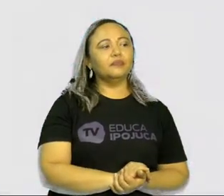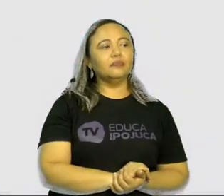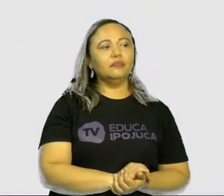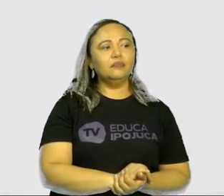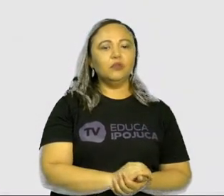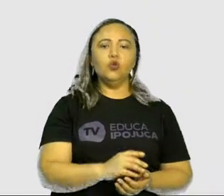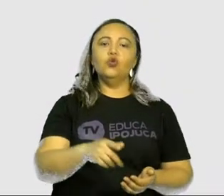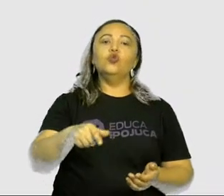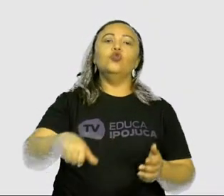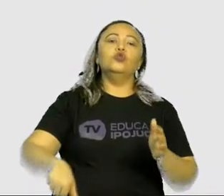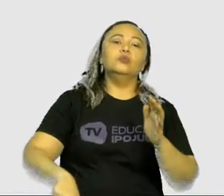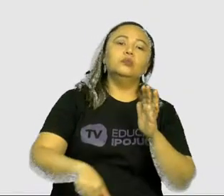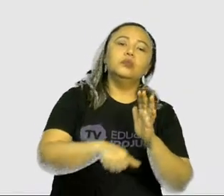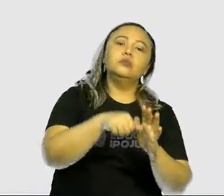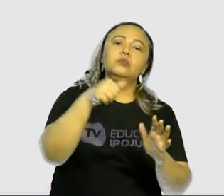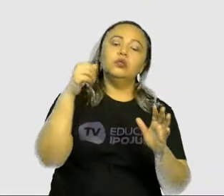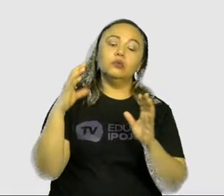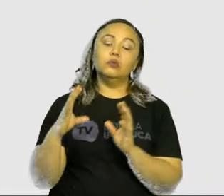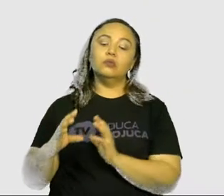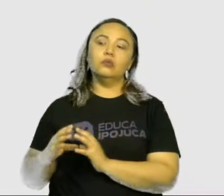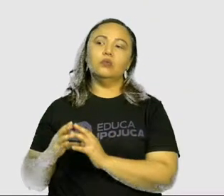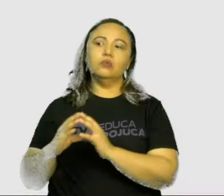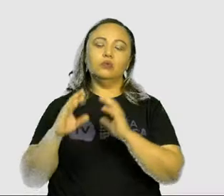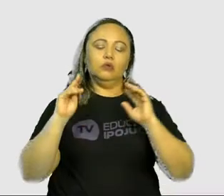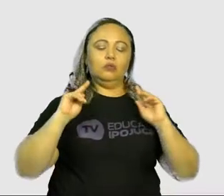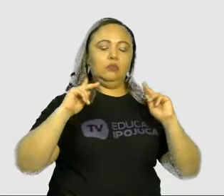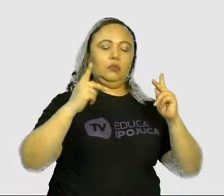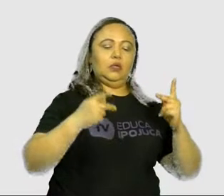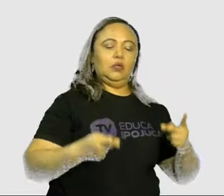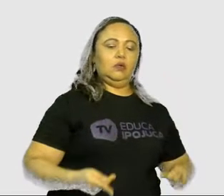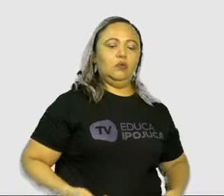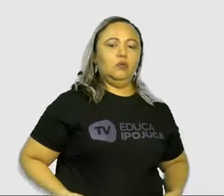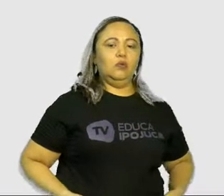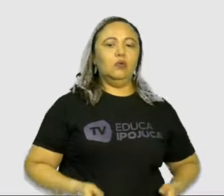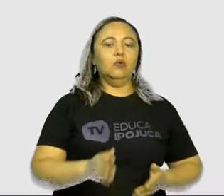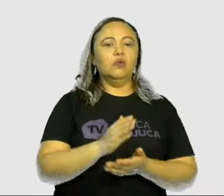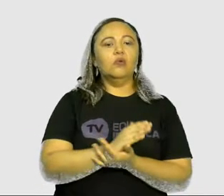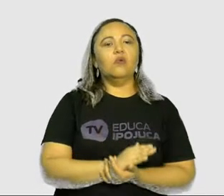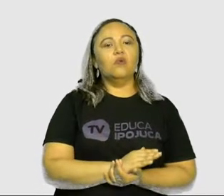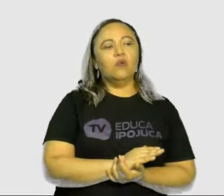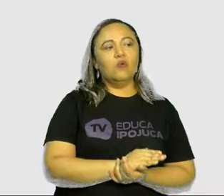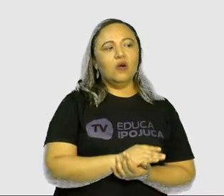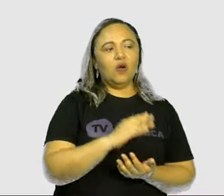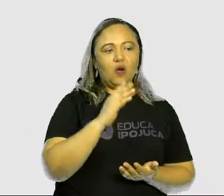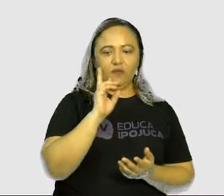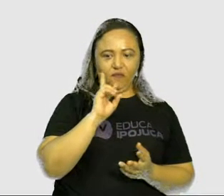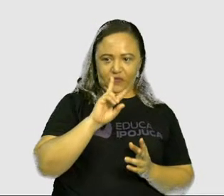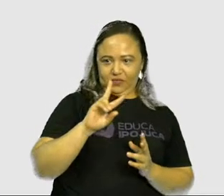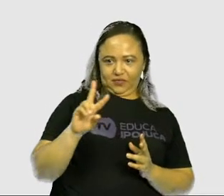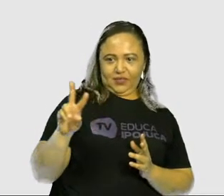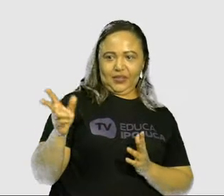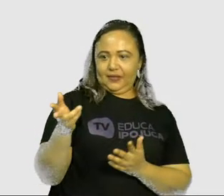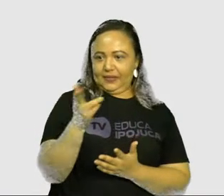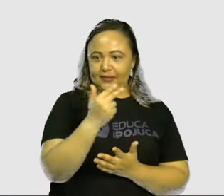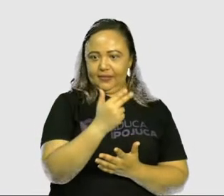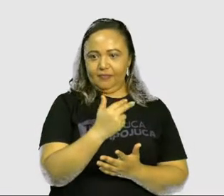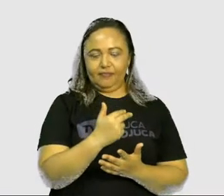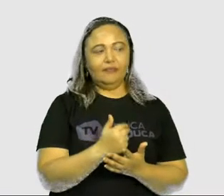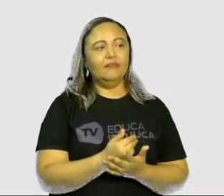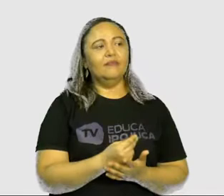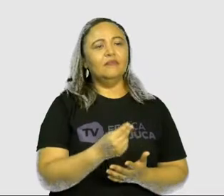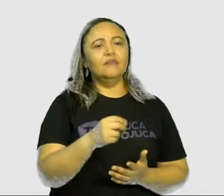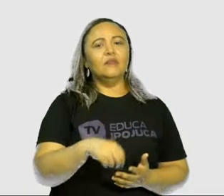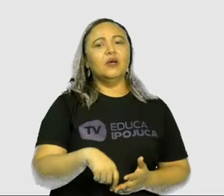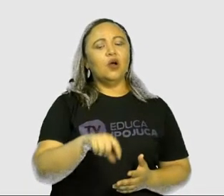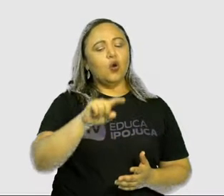Os primeiros grupos humanos. Veja aí que imagem, né? Acerca de